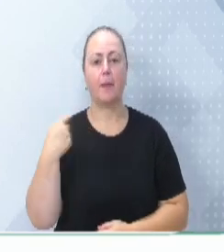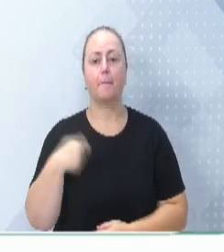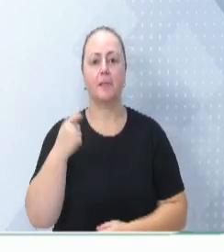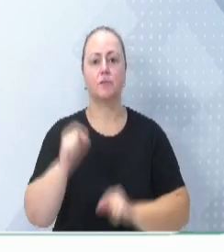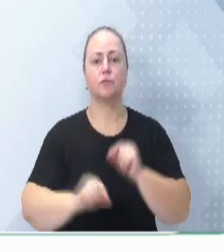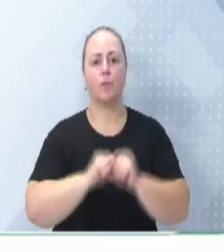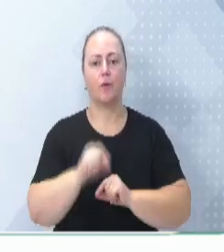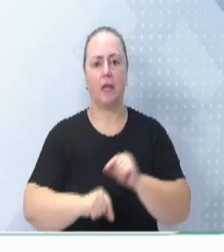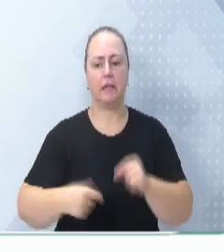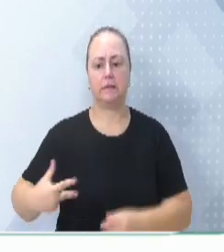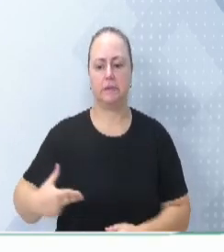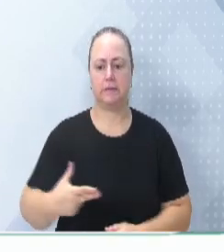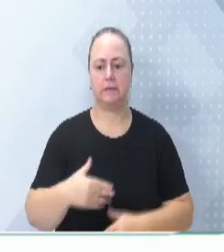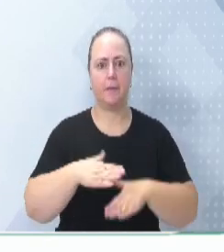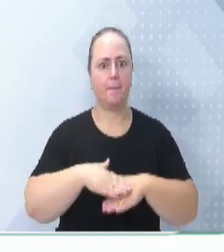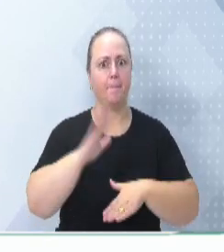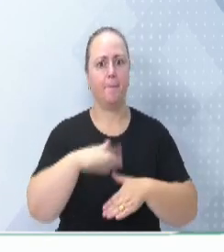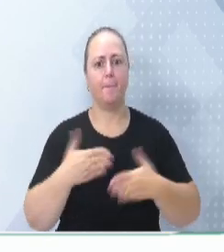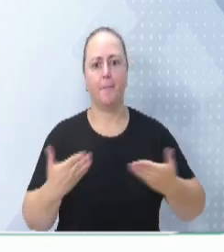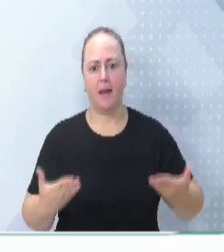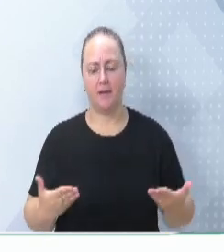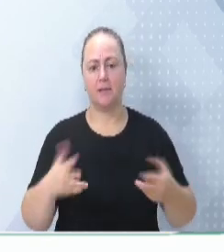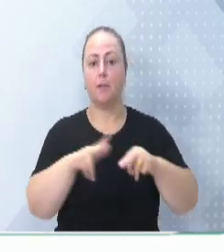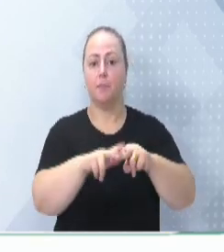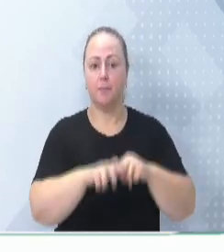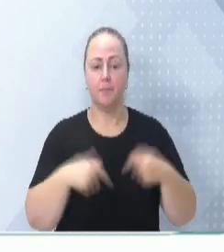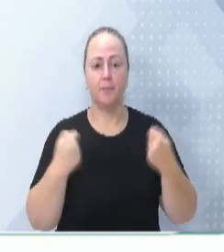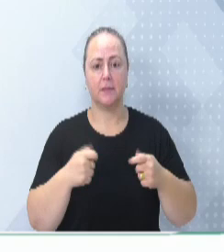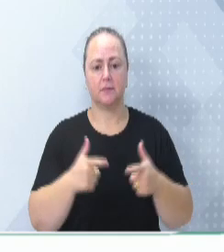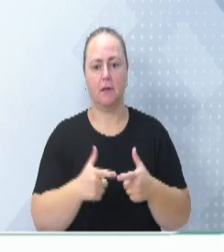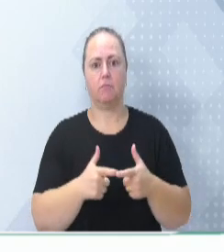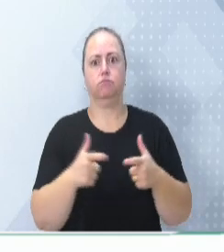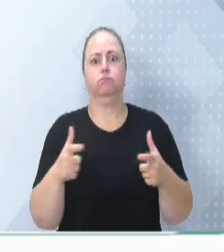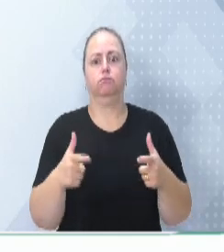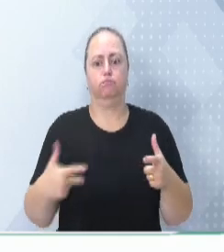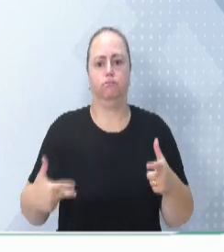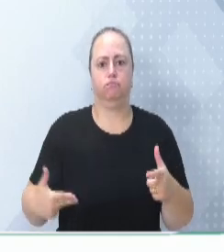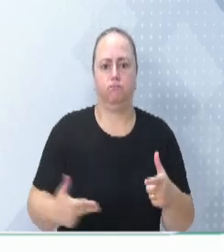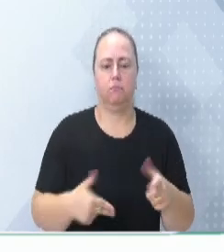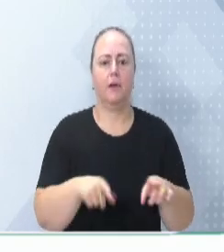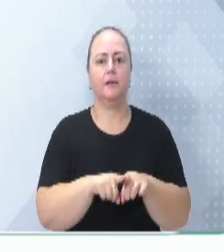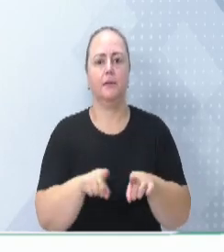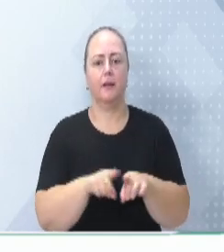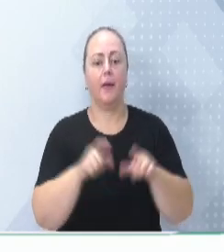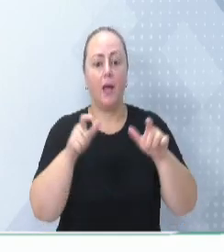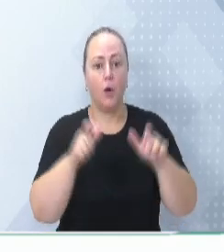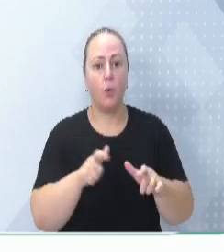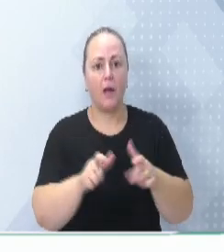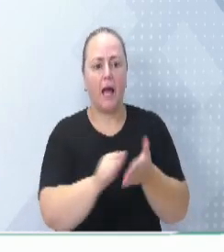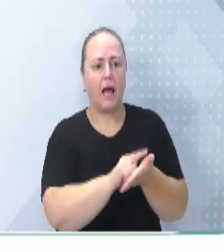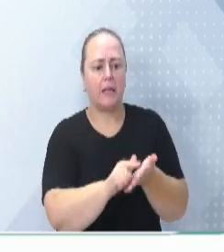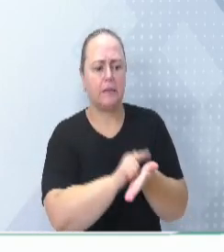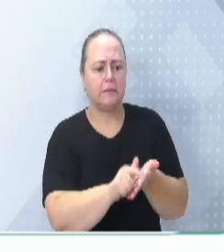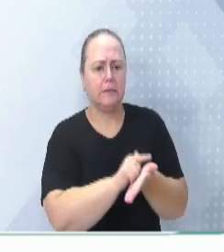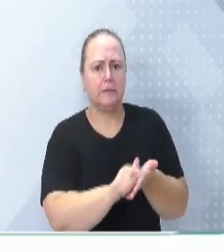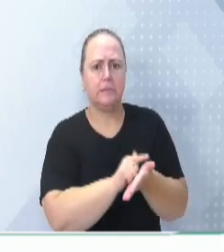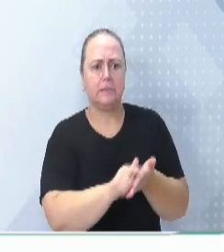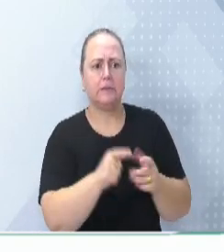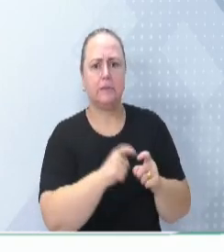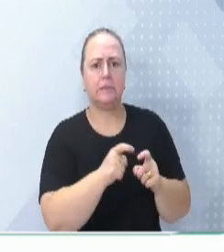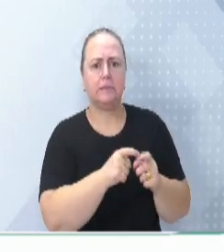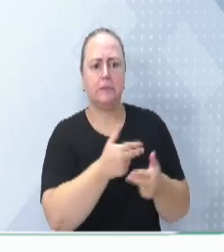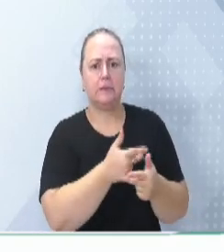cirurgias a mais, e, para isso, nós temos que ampliar tanto o centro cirúrgico, quanto a central de esterilização de medicamentos. É obra